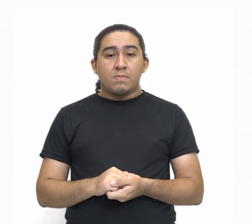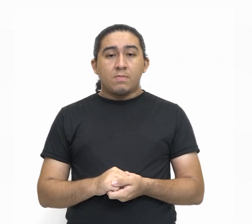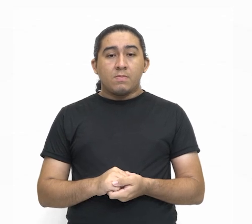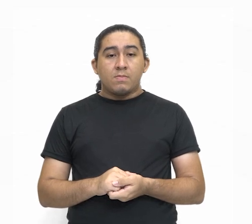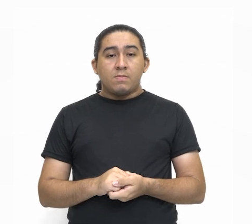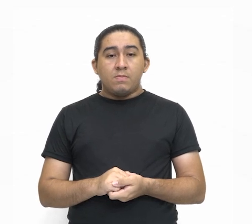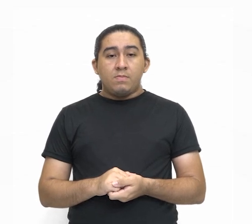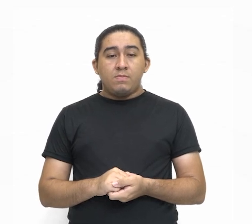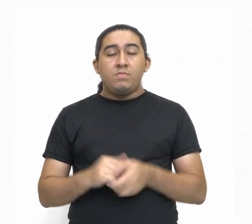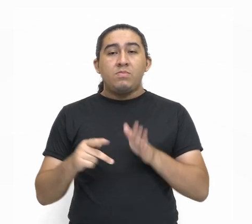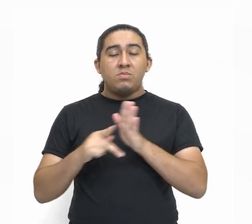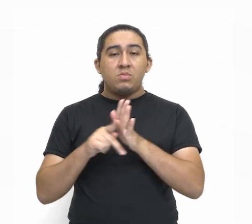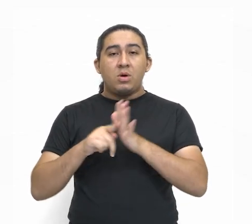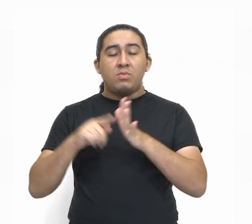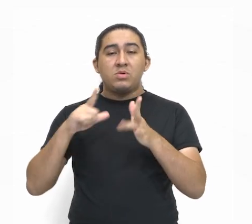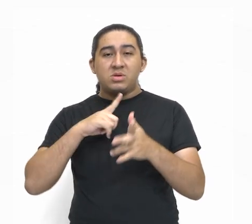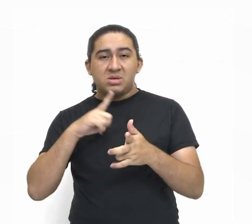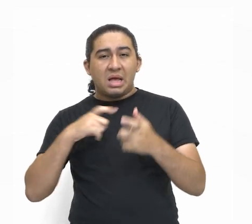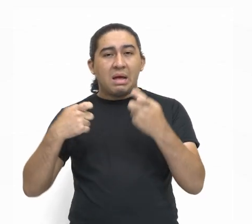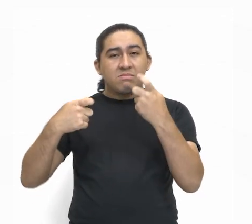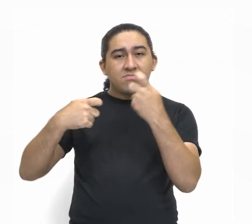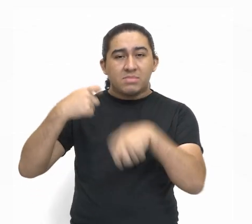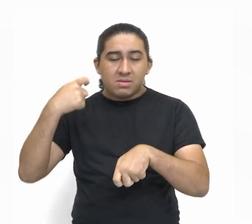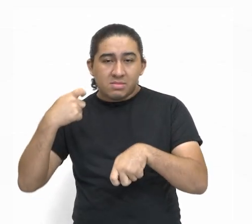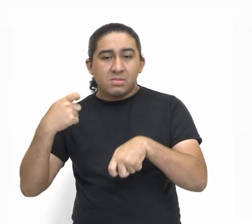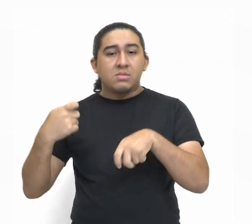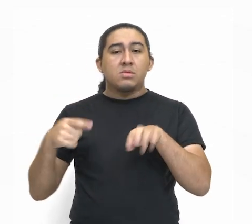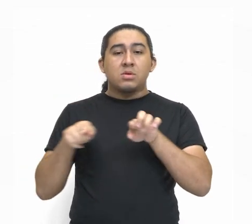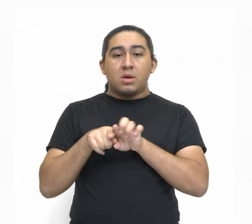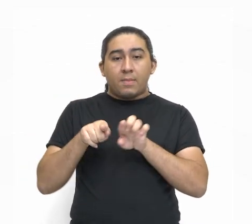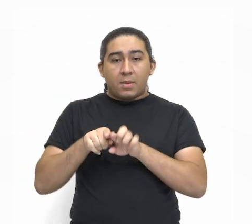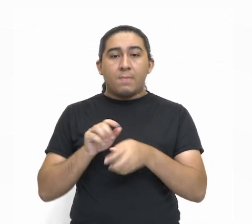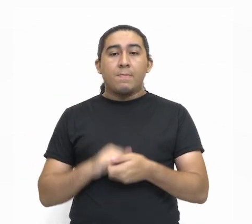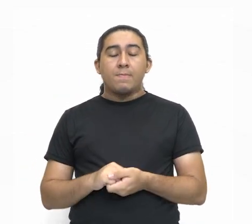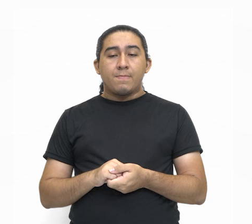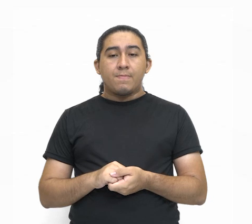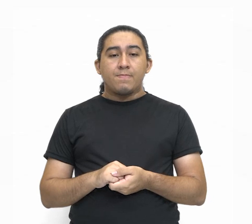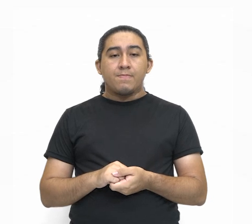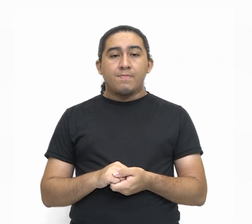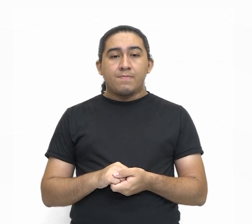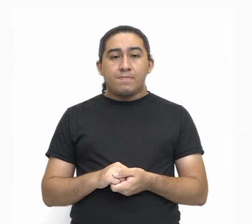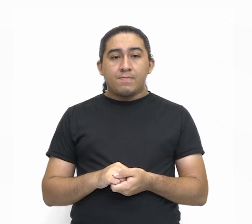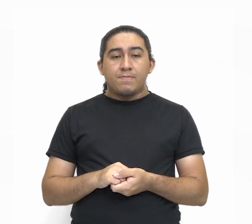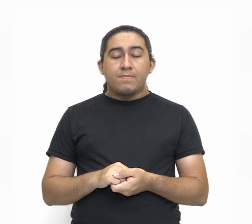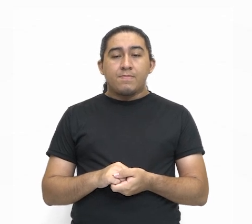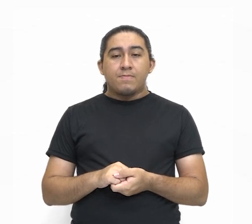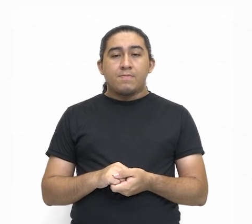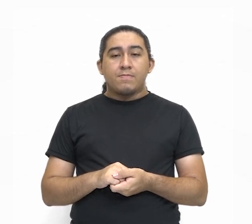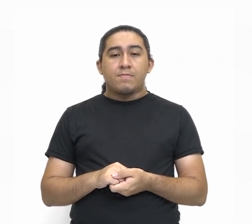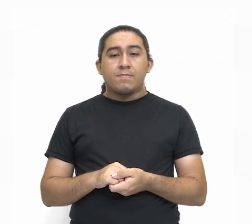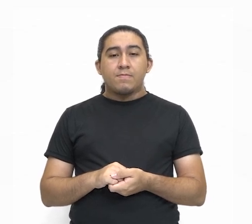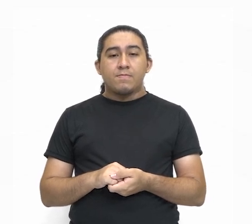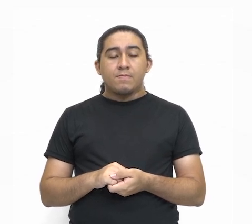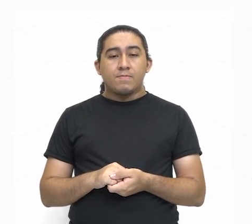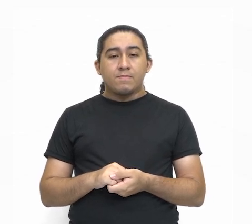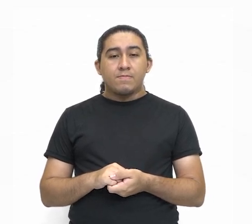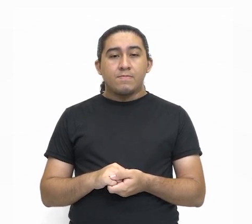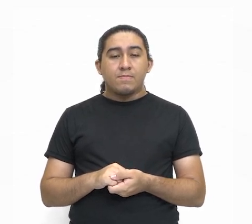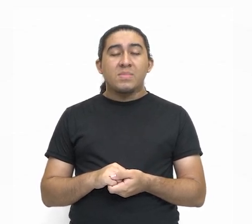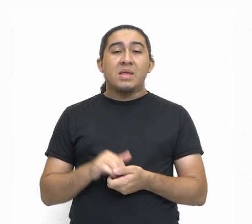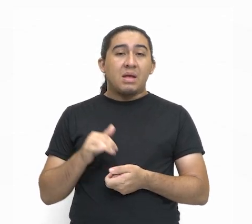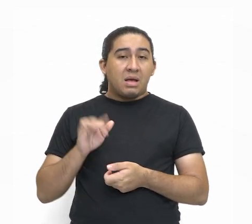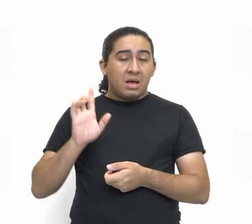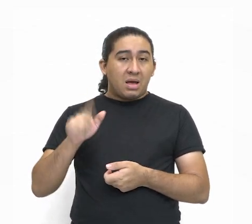sexualmente, sendo violentadas. E, pazem-me vocês, a maioria dos casos é